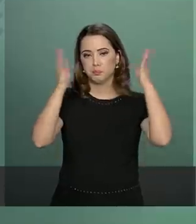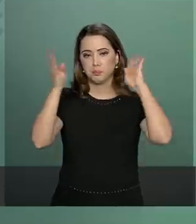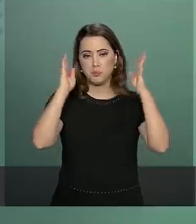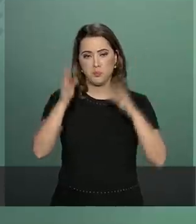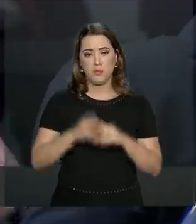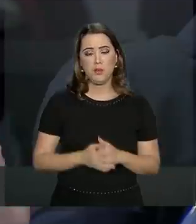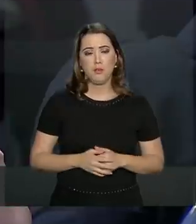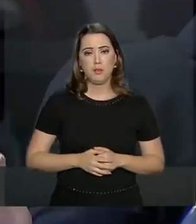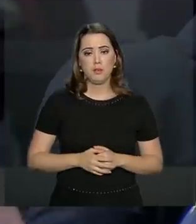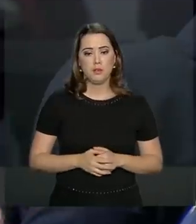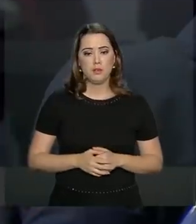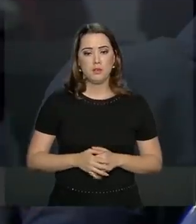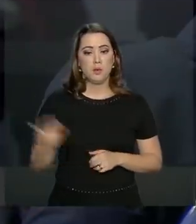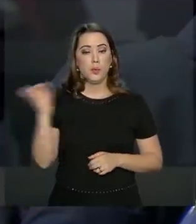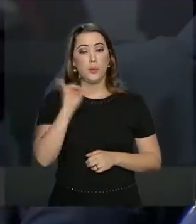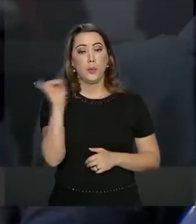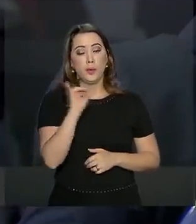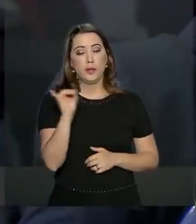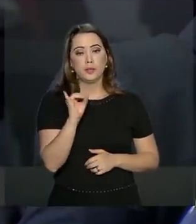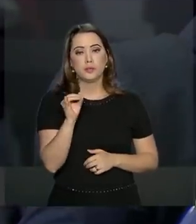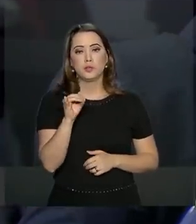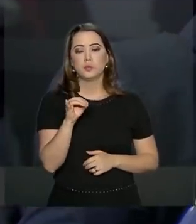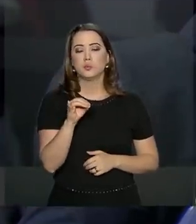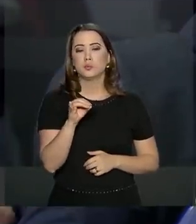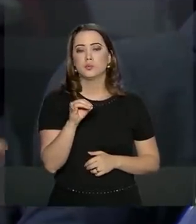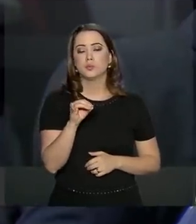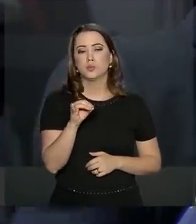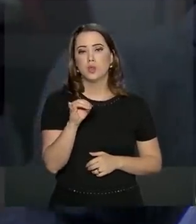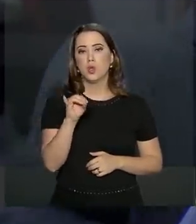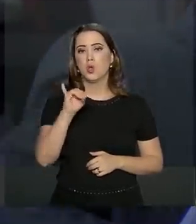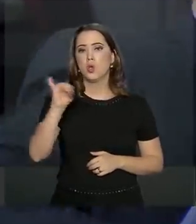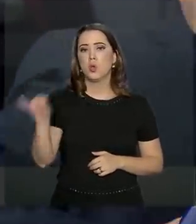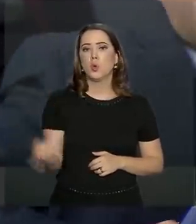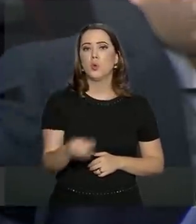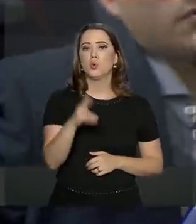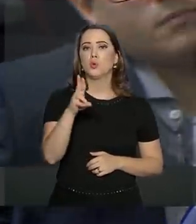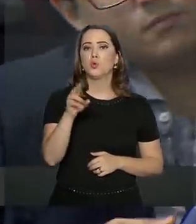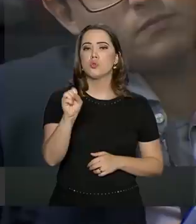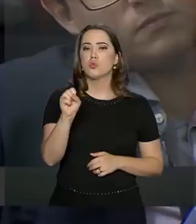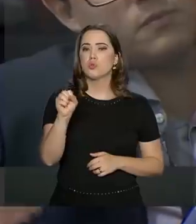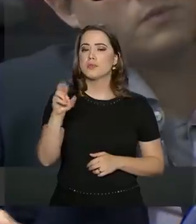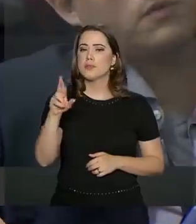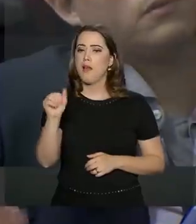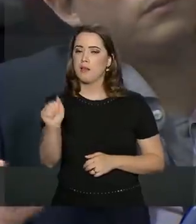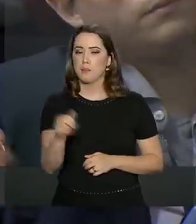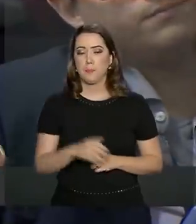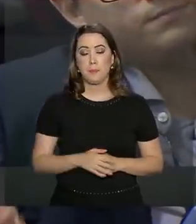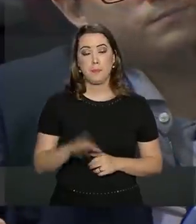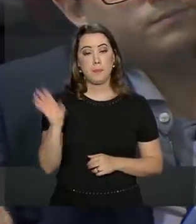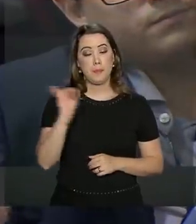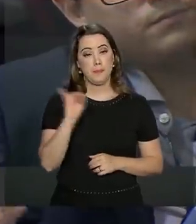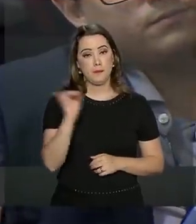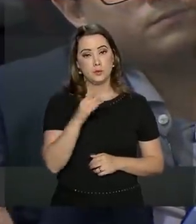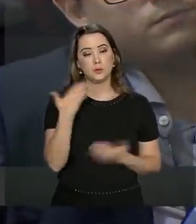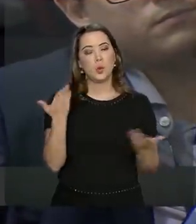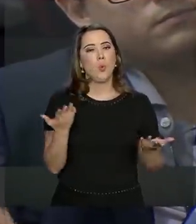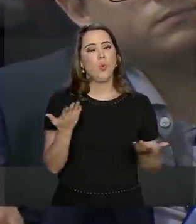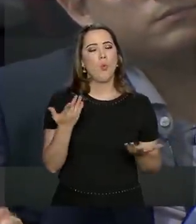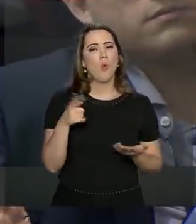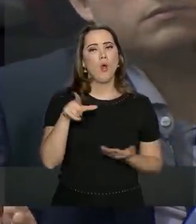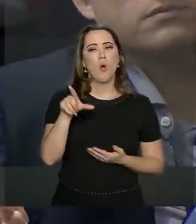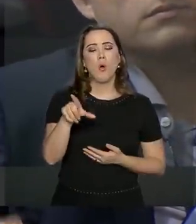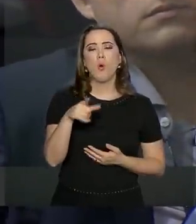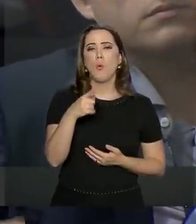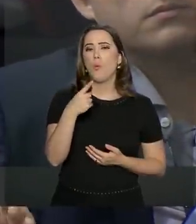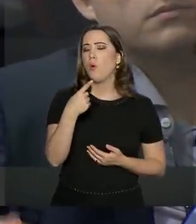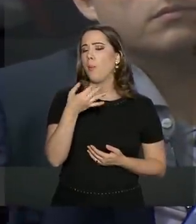Oi, porta-voz, a Jussara, de Jornal Globo. Minha pergunta é ainda em relação ao governo e Congresso. Qual a posição do presidente em